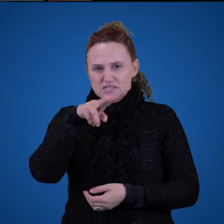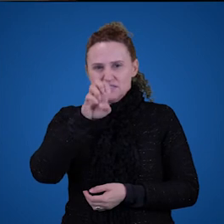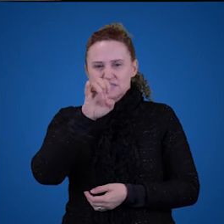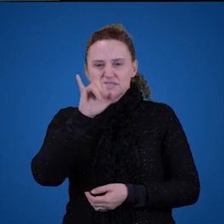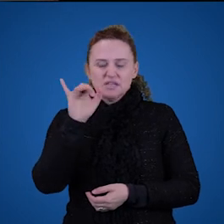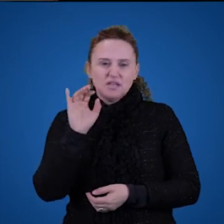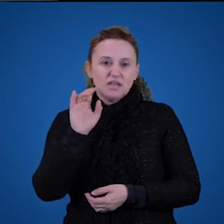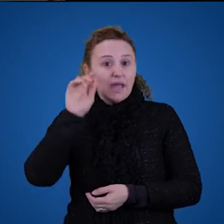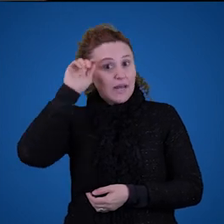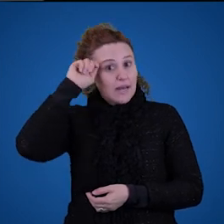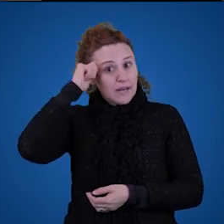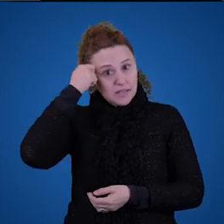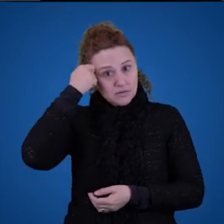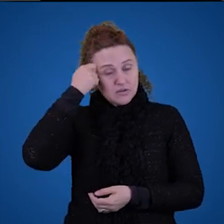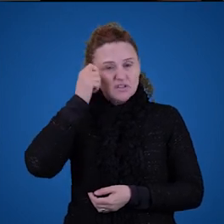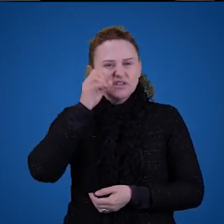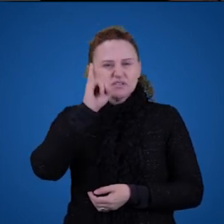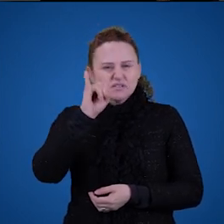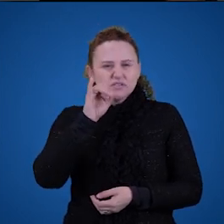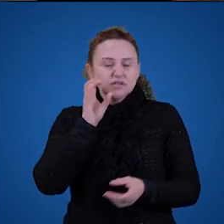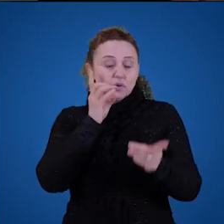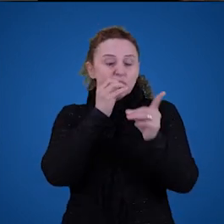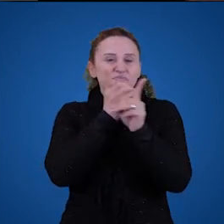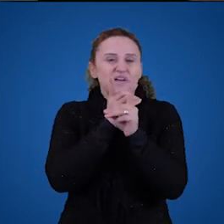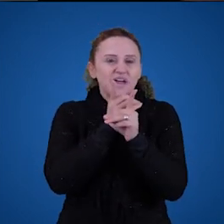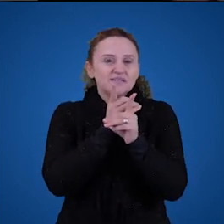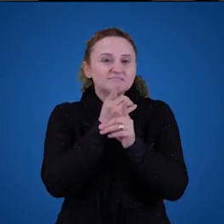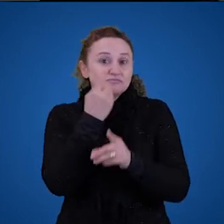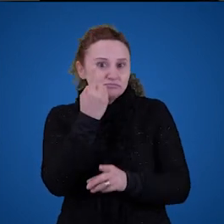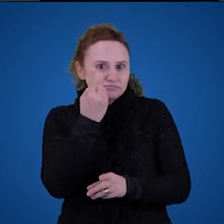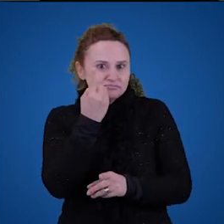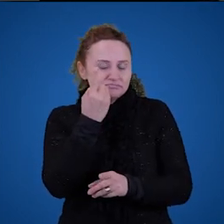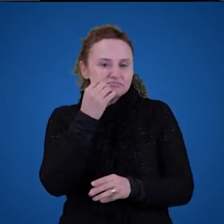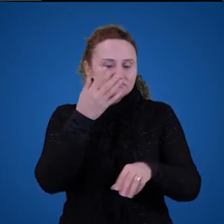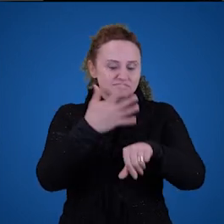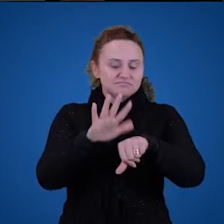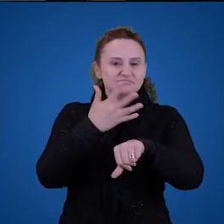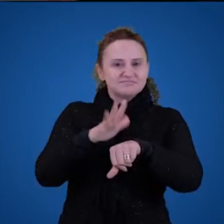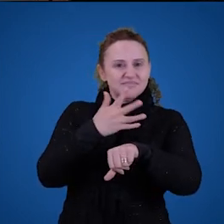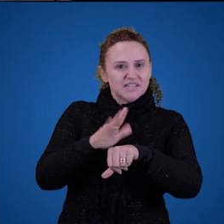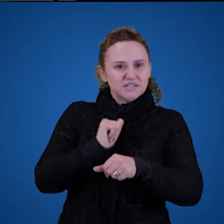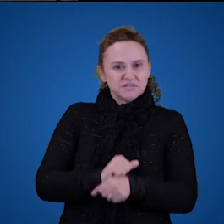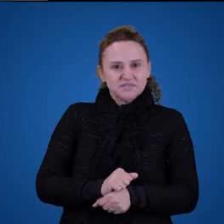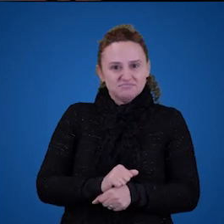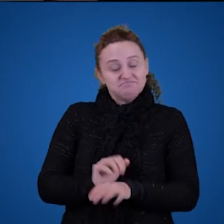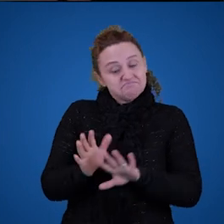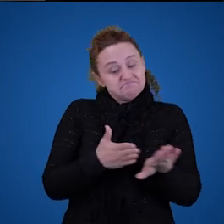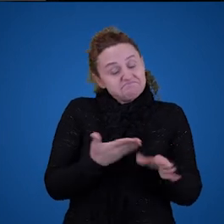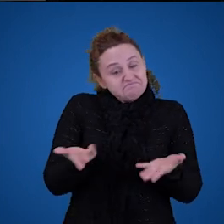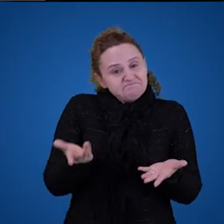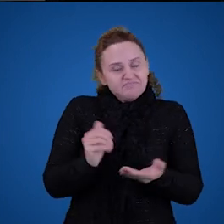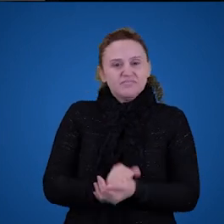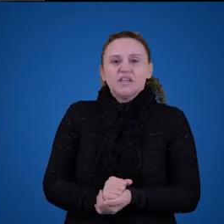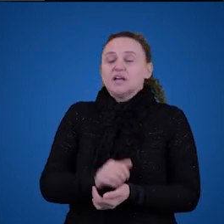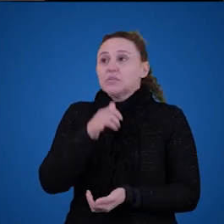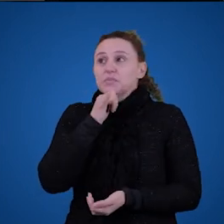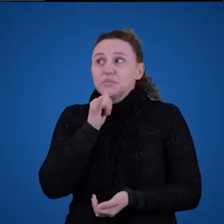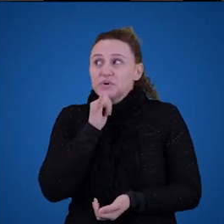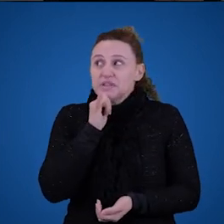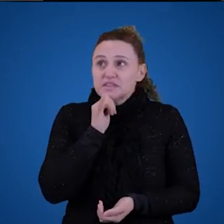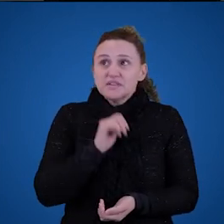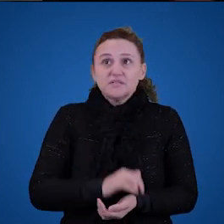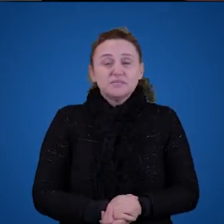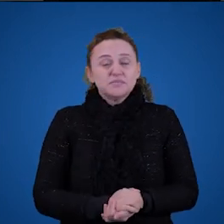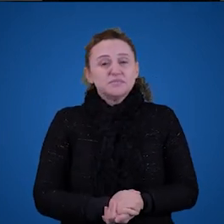achar um cisnei branco, você refuta a minha afirmação. Ou todo Guarapuavano é paranaense, isso